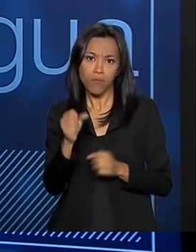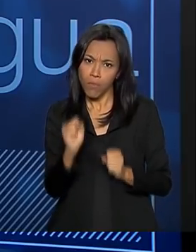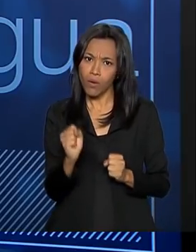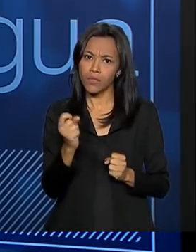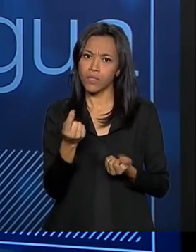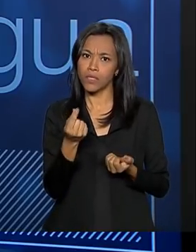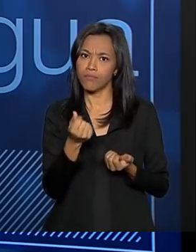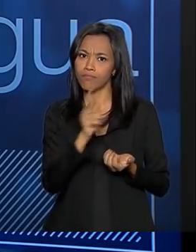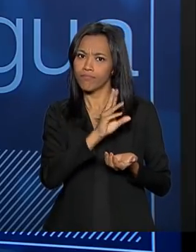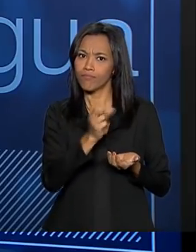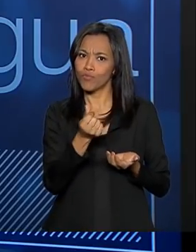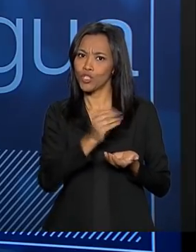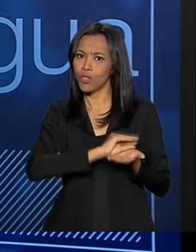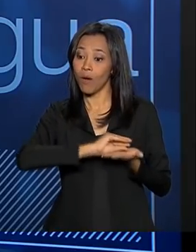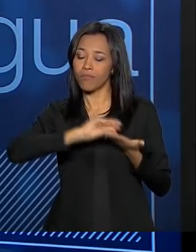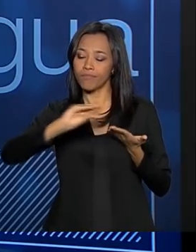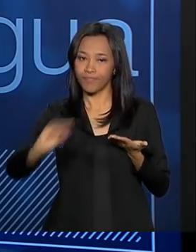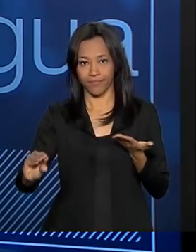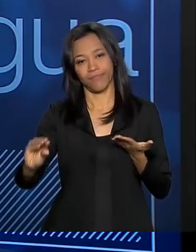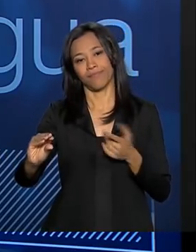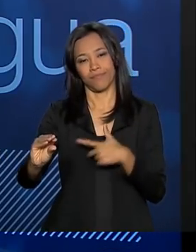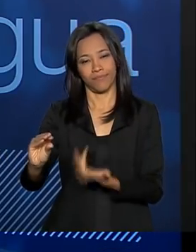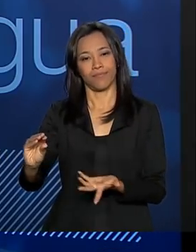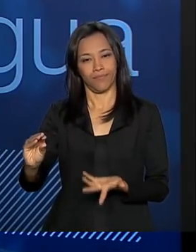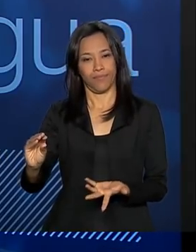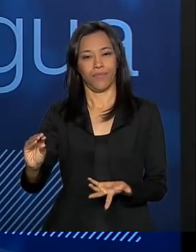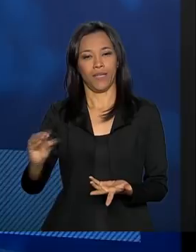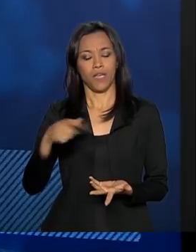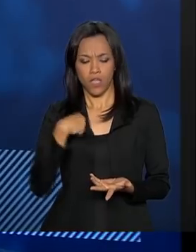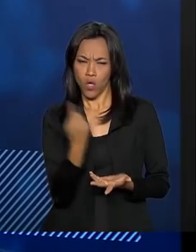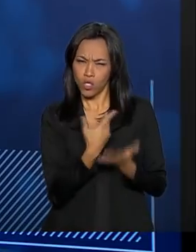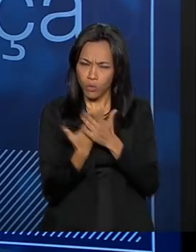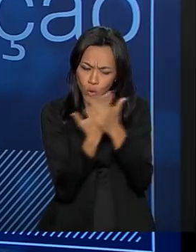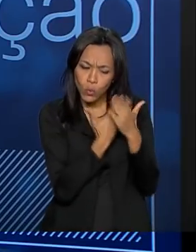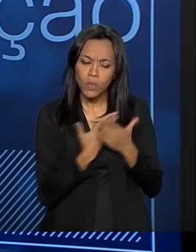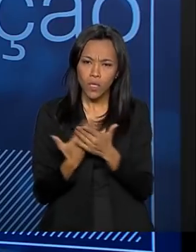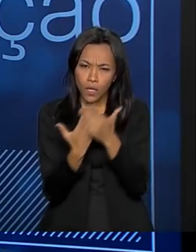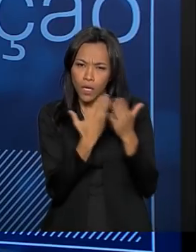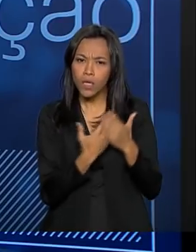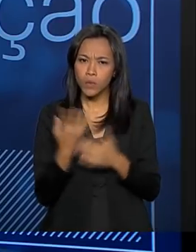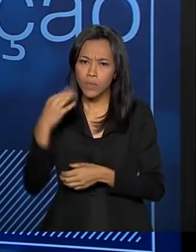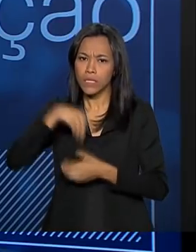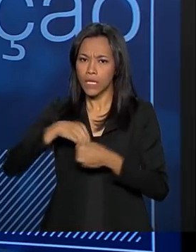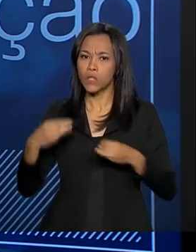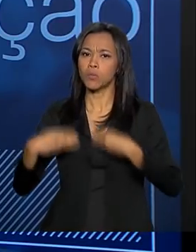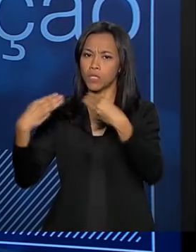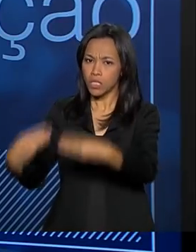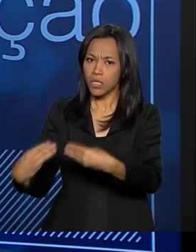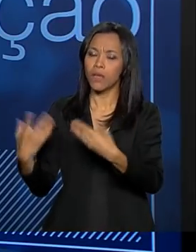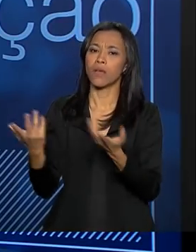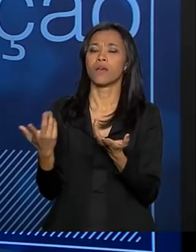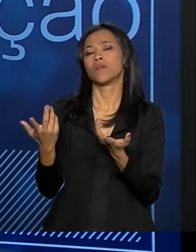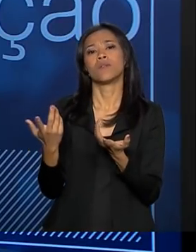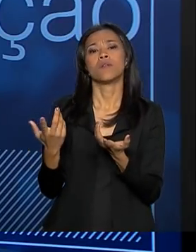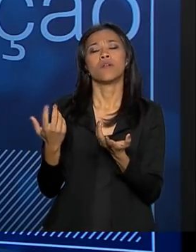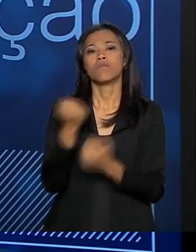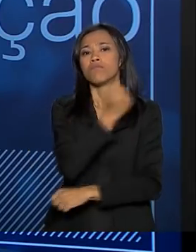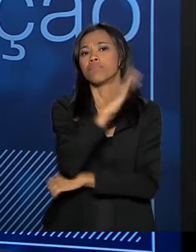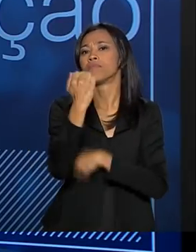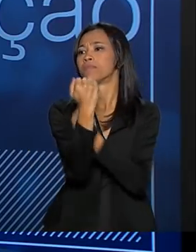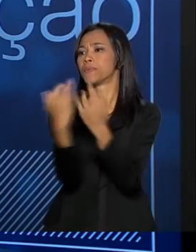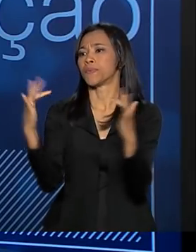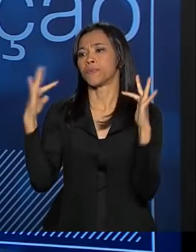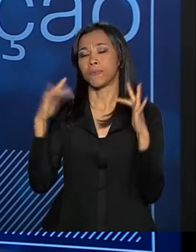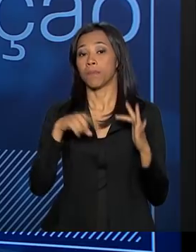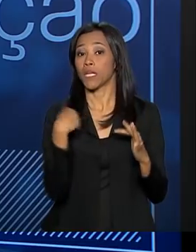remunerado por isso. Então, esse é outro estudo que nós estamos formatando no Ministério, juntamente com o Ministério do Meio Ambiente, é que a gente consiga